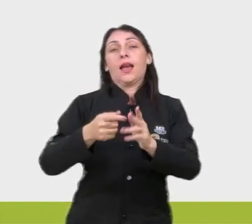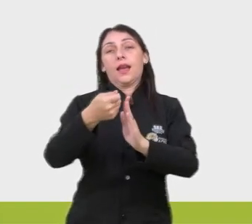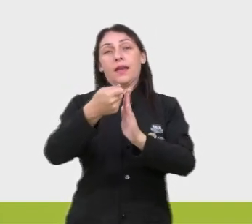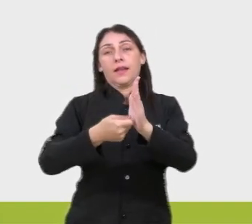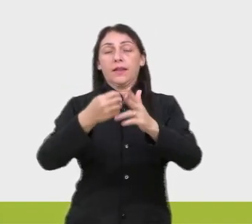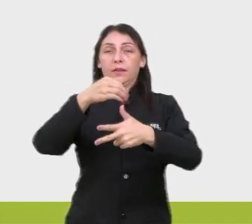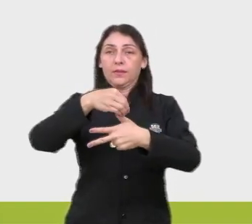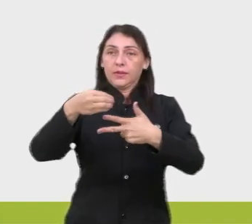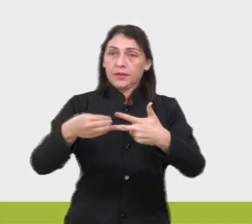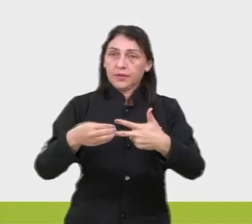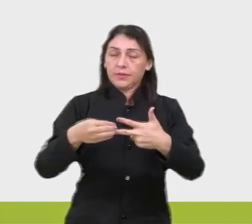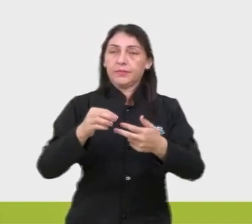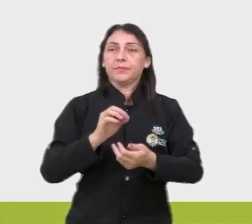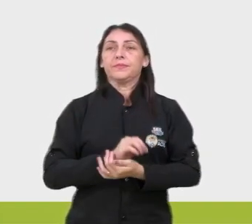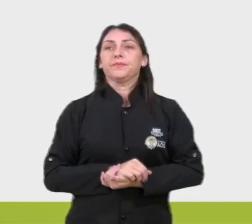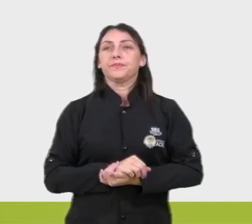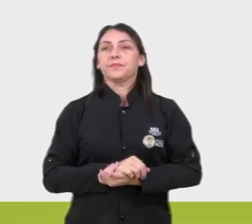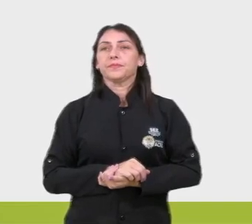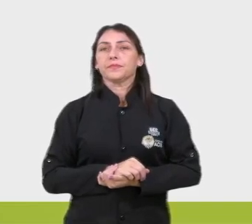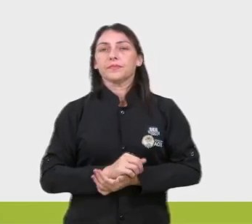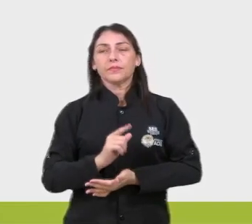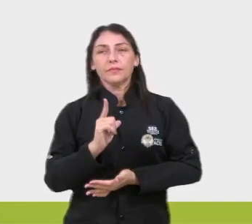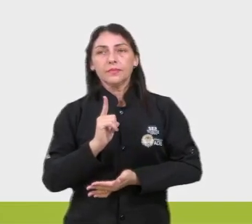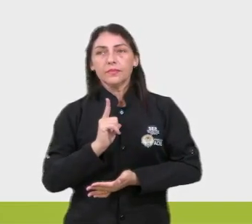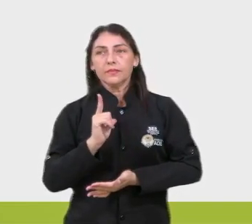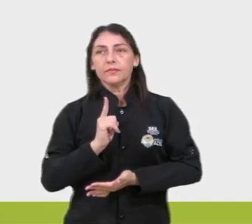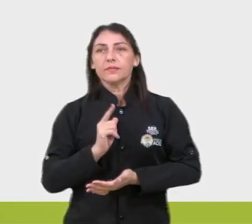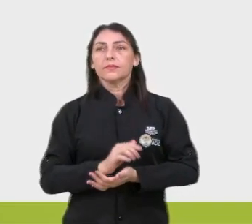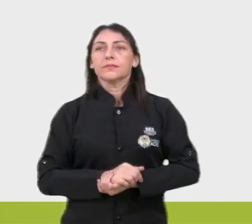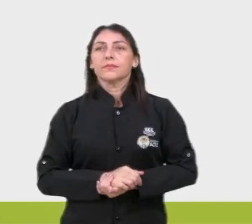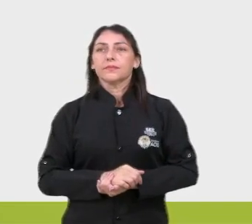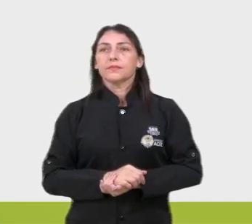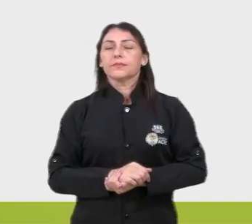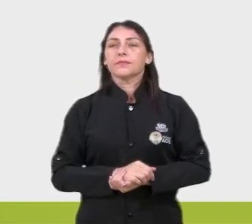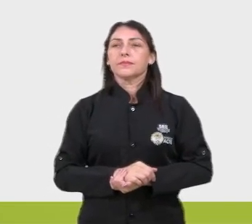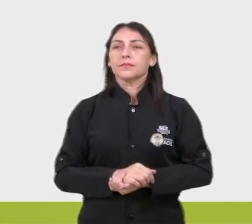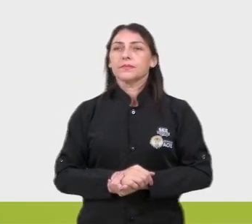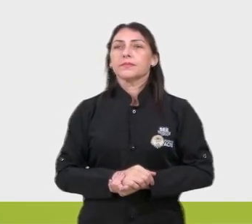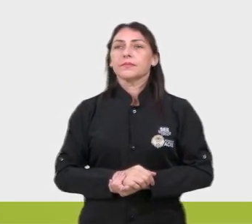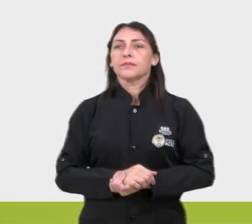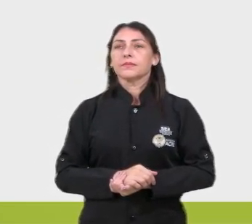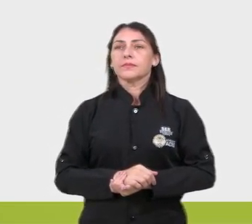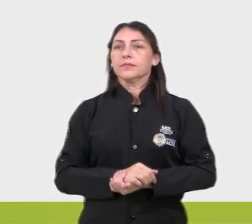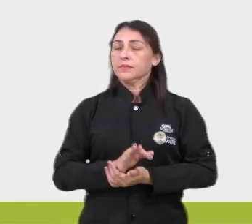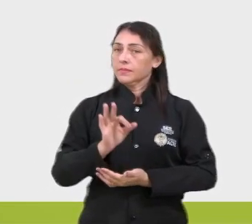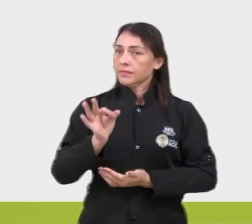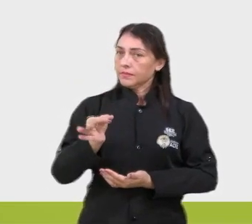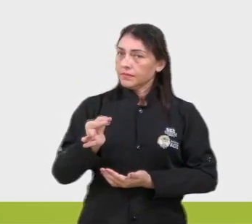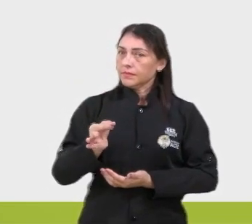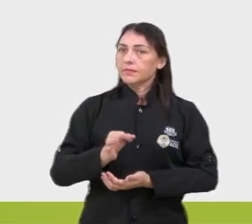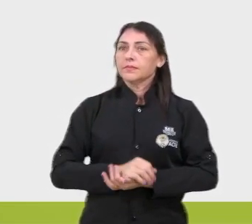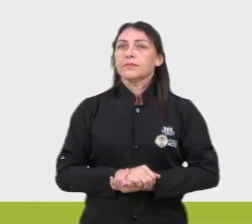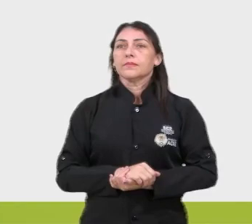Enem, tá? E aqui nós temos, ó. Certinho e certinho.